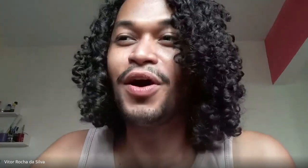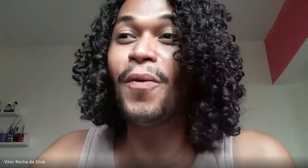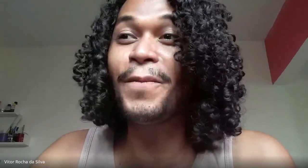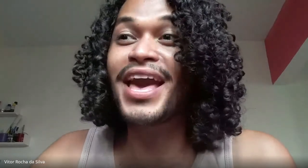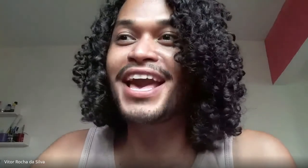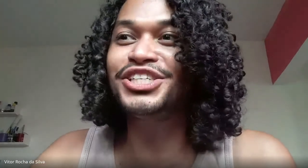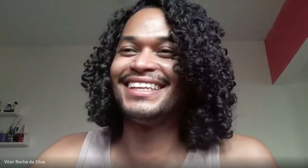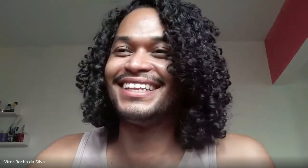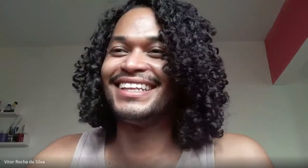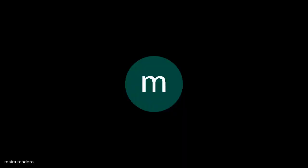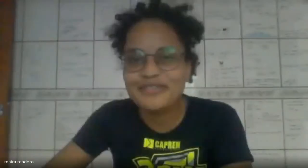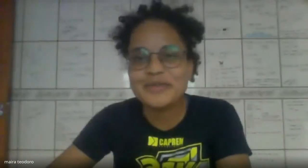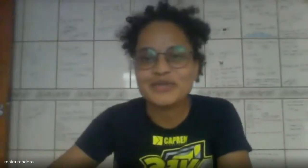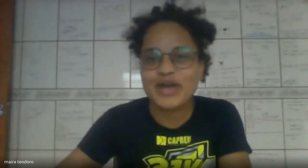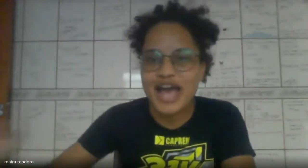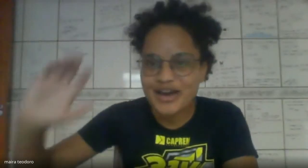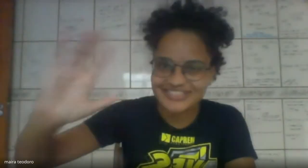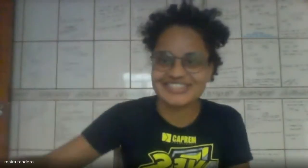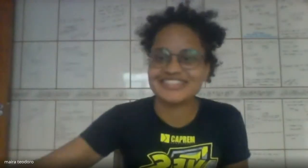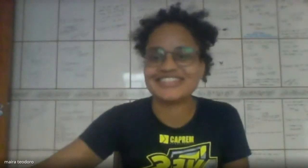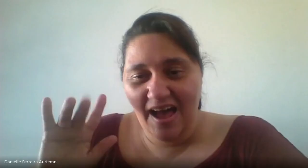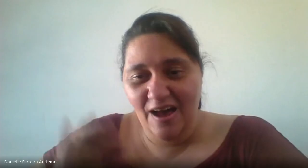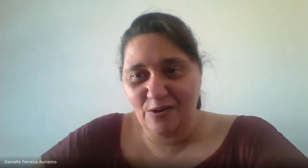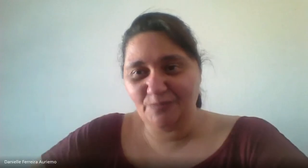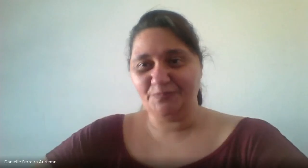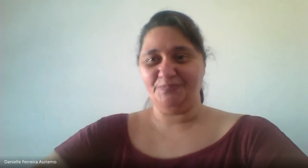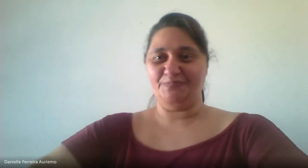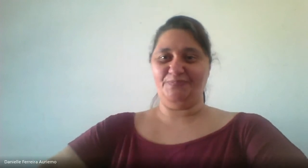tá bom? Um beijo Bom desafio, pessoal! Tchau!